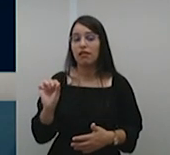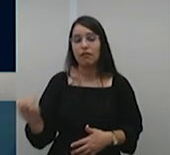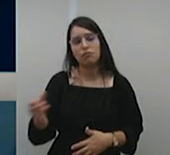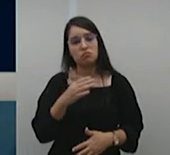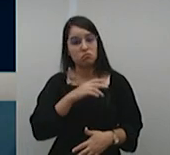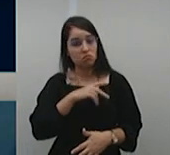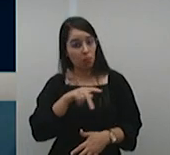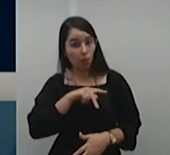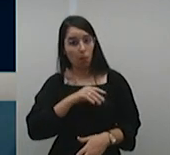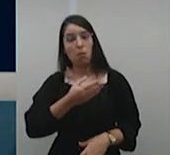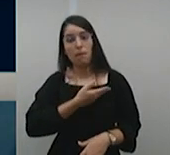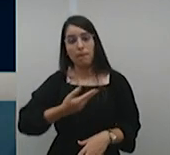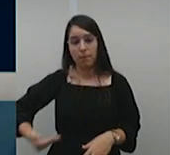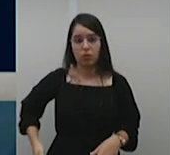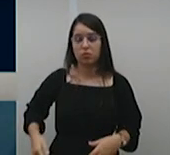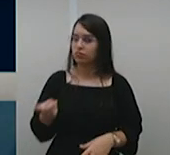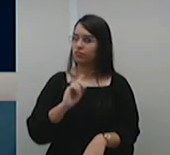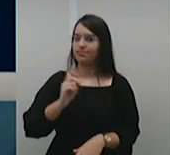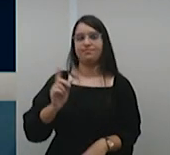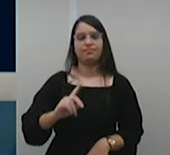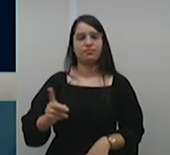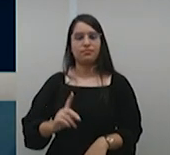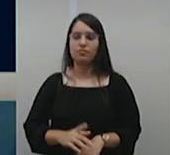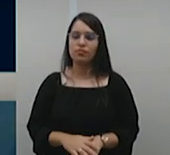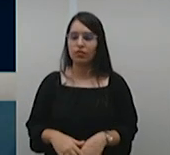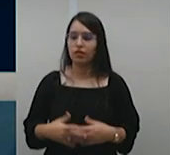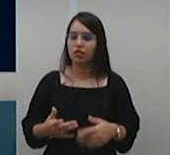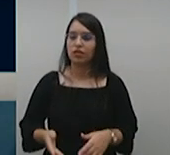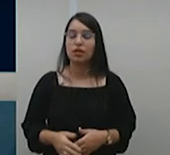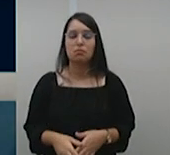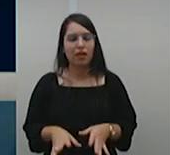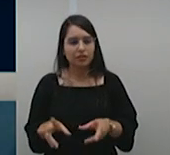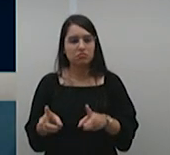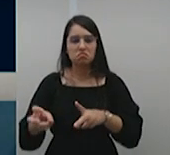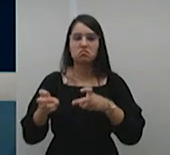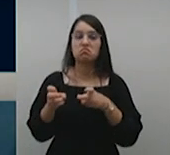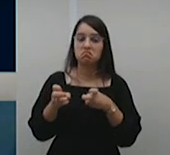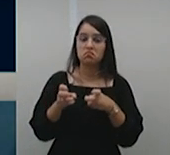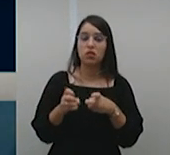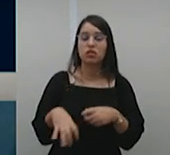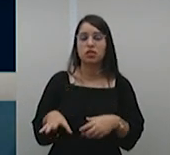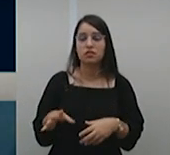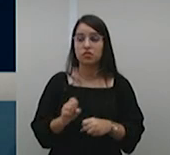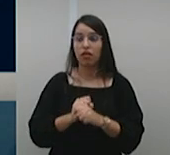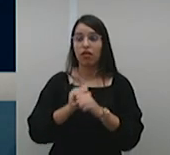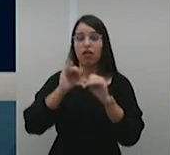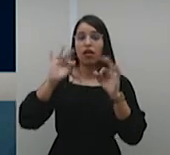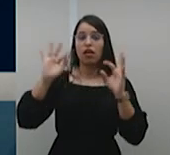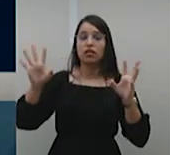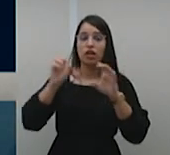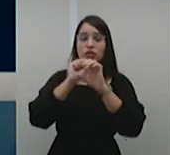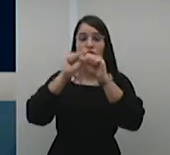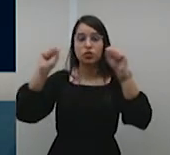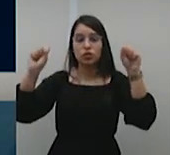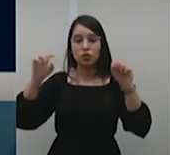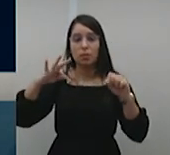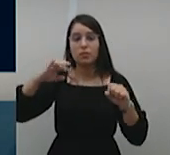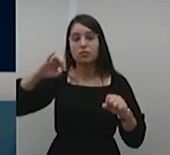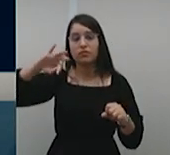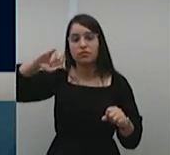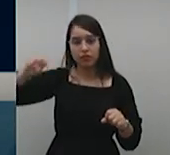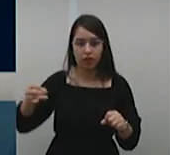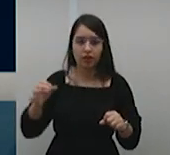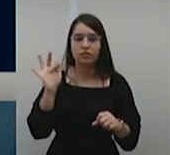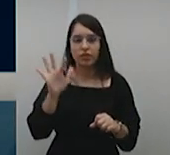lhe atribuiu o poder investigatório, conforme reconhecido explicitamente pelo Supremo Tribunal Federal. As